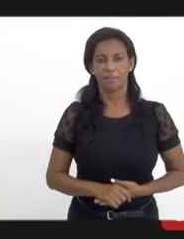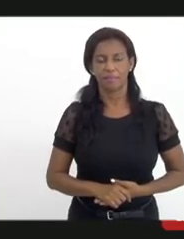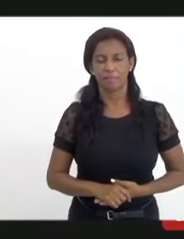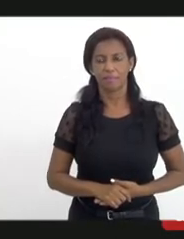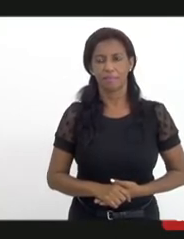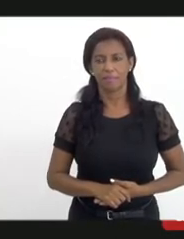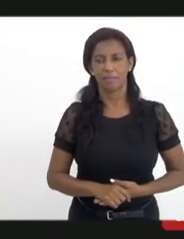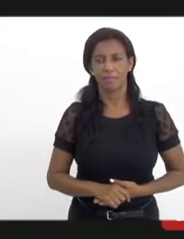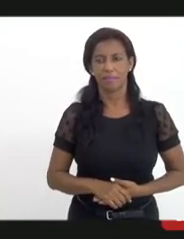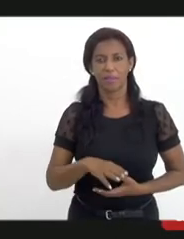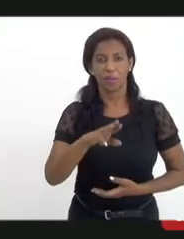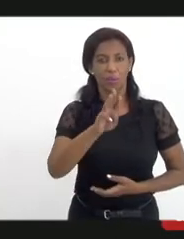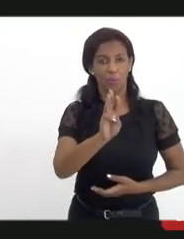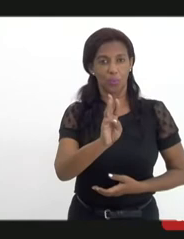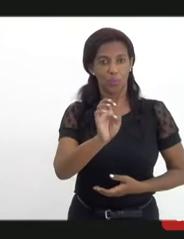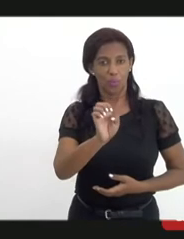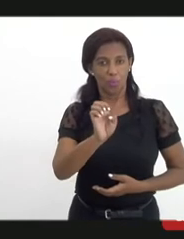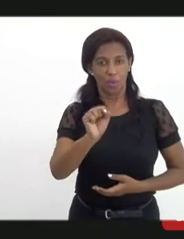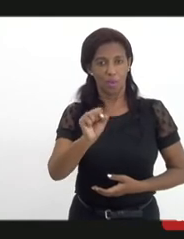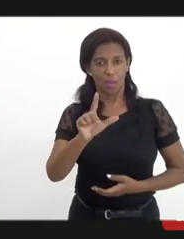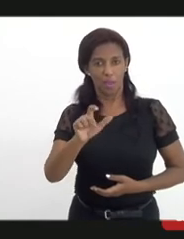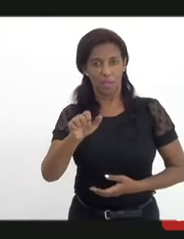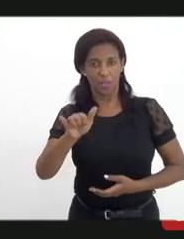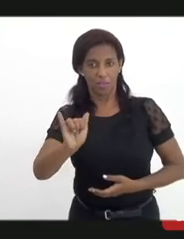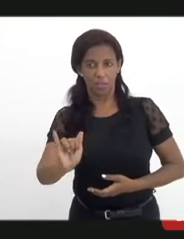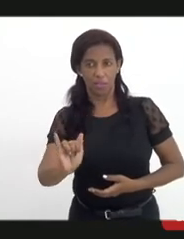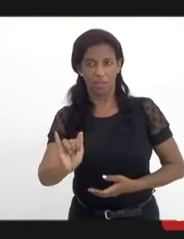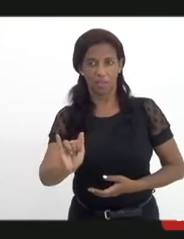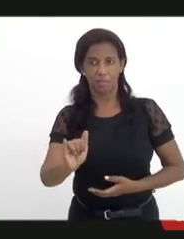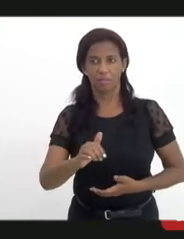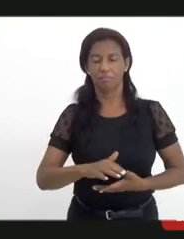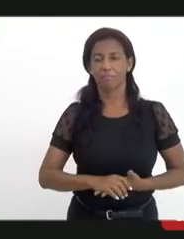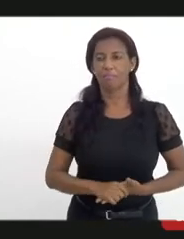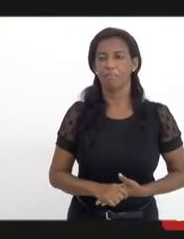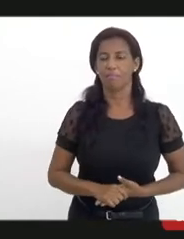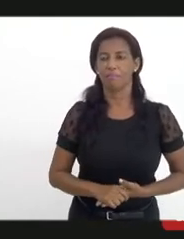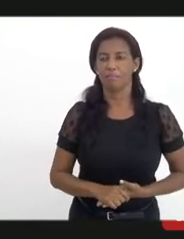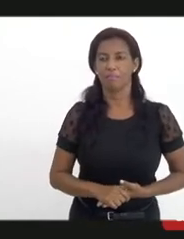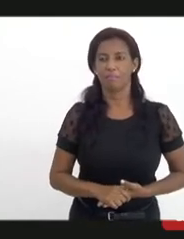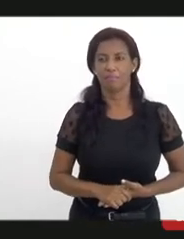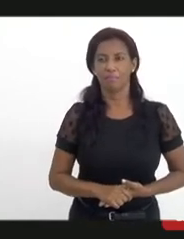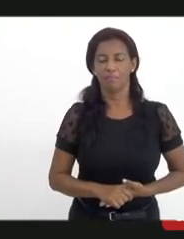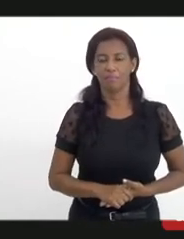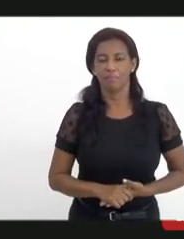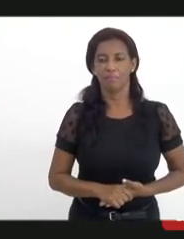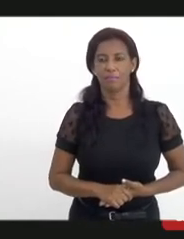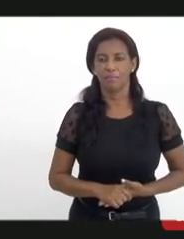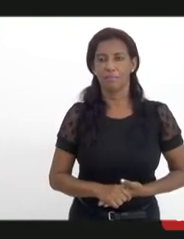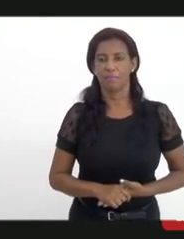Sr. Wesley, me ouve? Obrigada. Vou fazer uma varredura aqui.